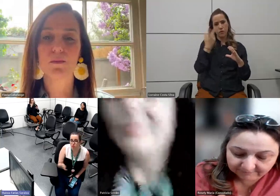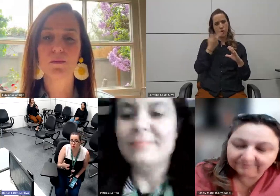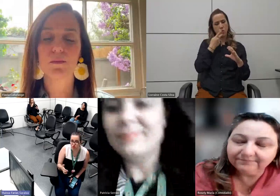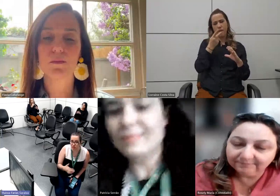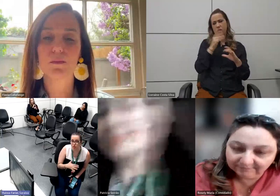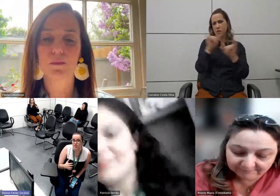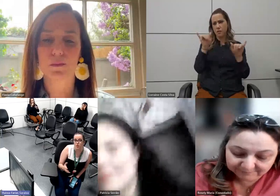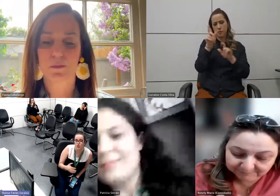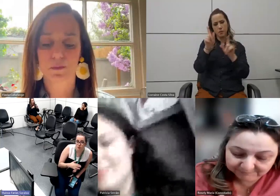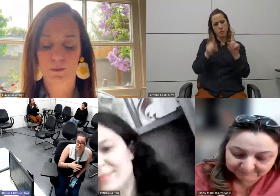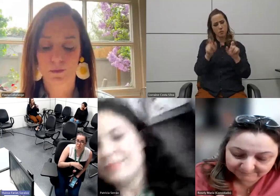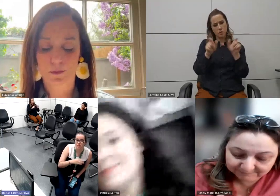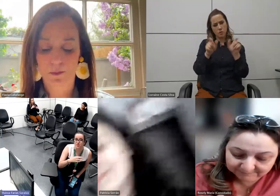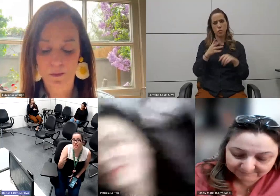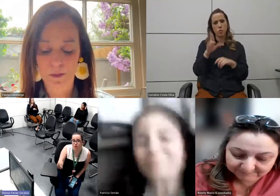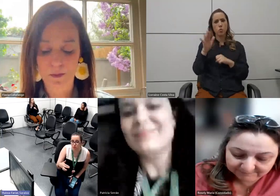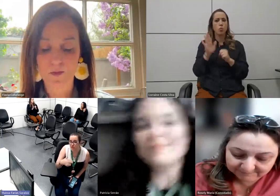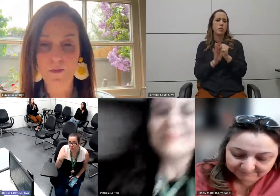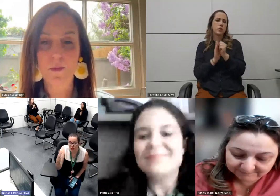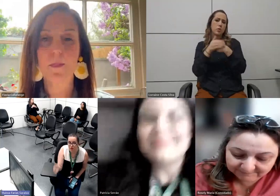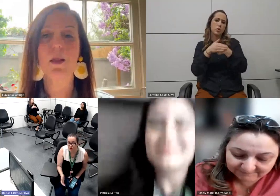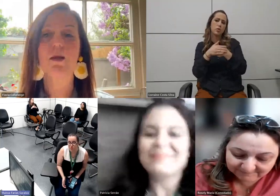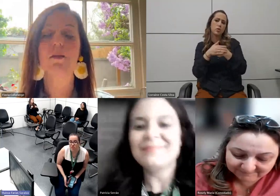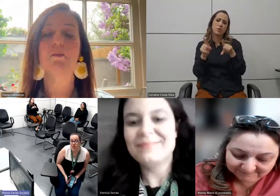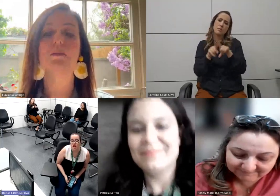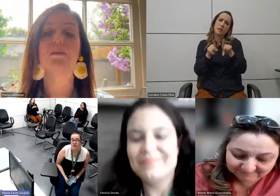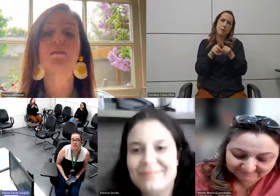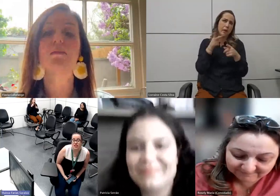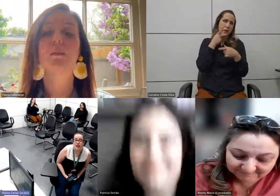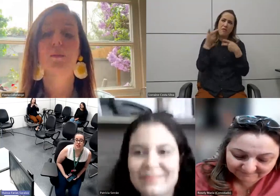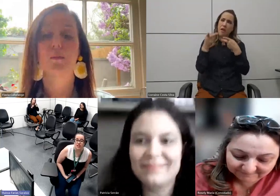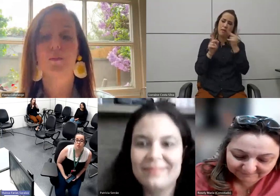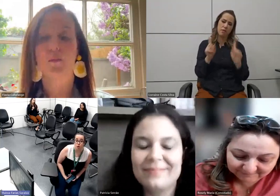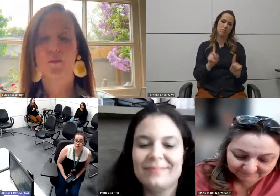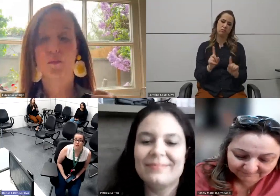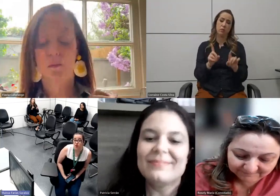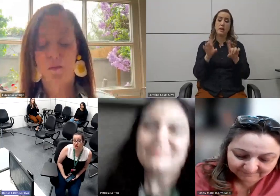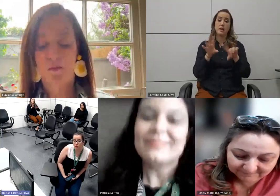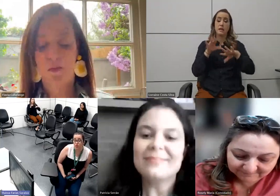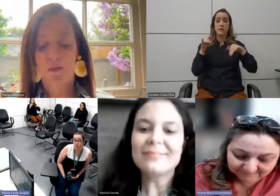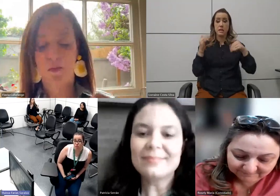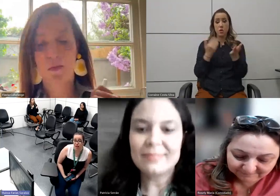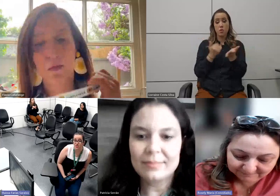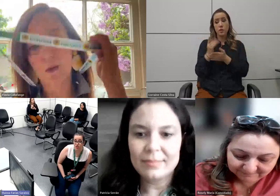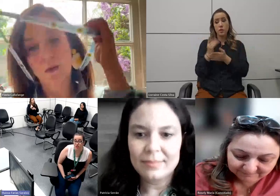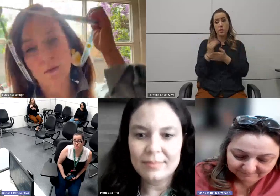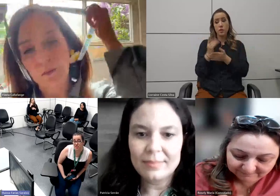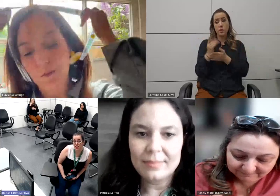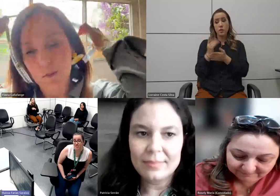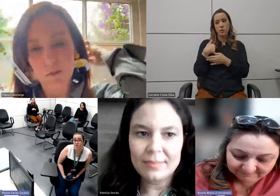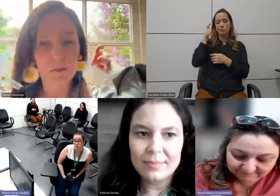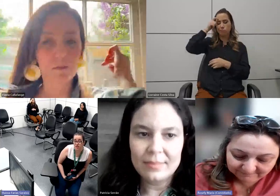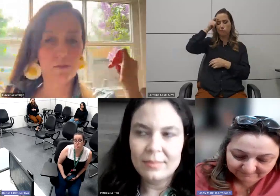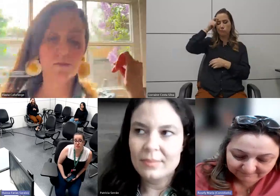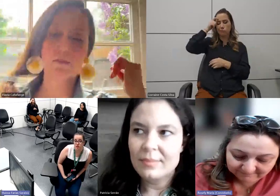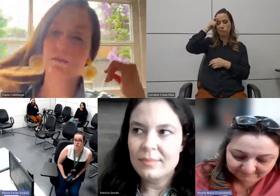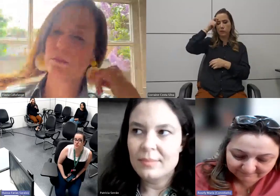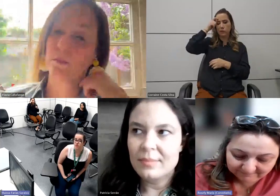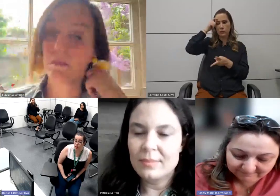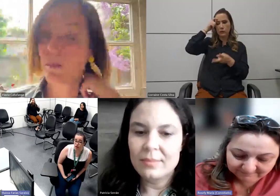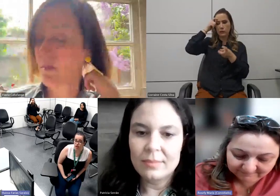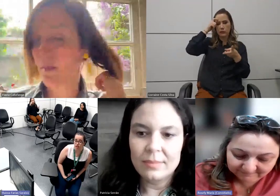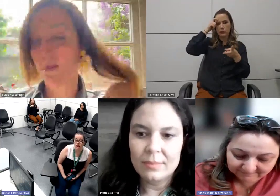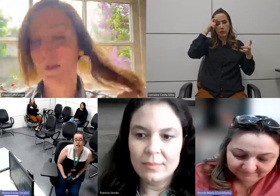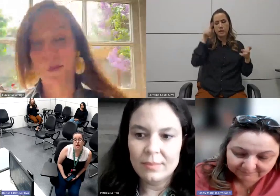contando para todo mundo. Nunca escondi, mas também não saí contando para todo mundo. E aí, começou ali o meu trabalho de concentração também das